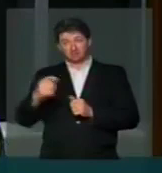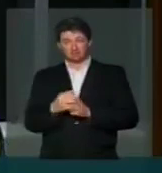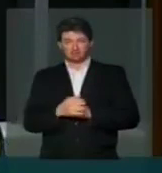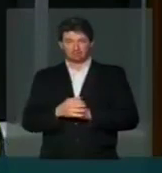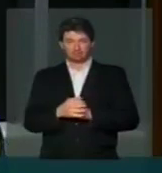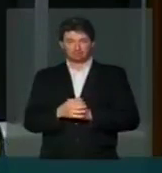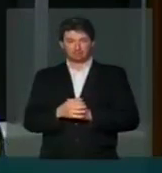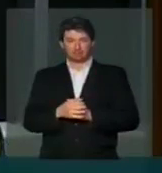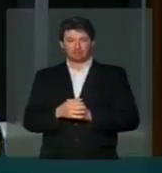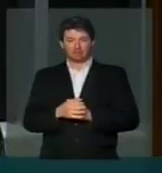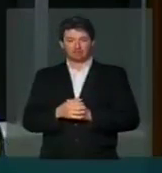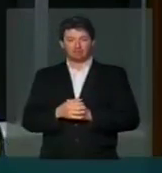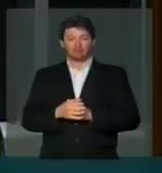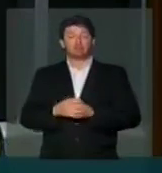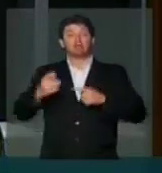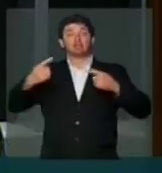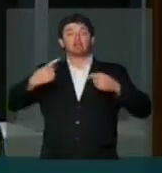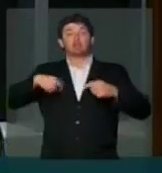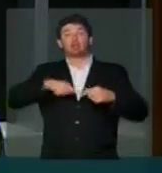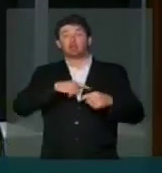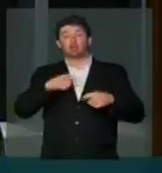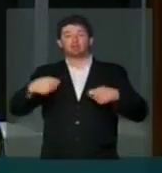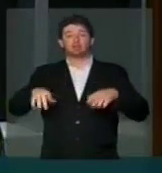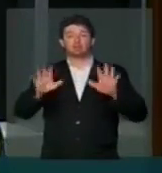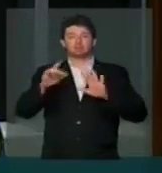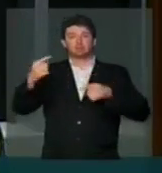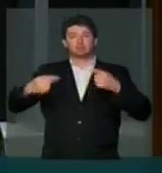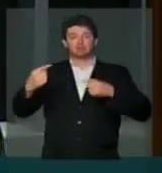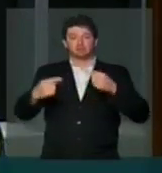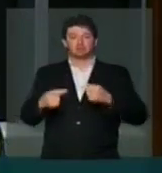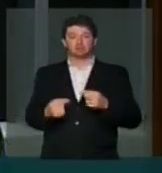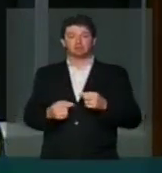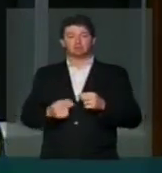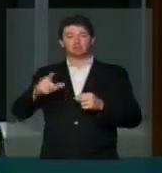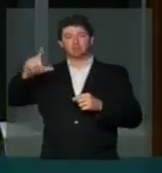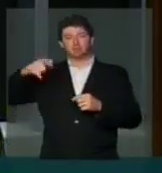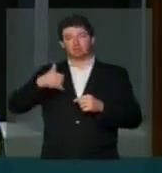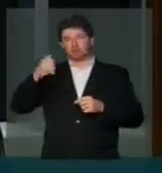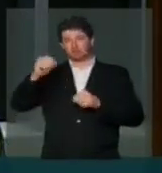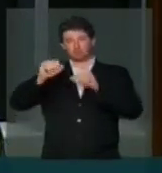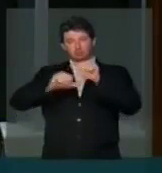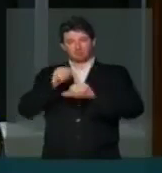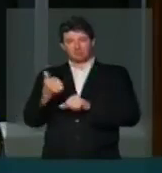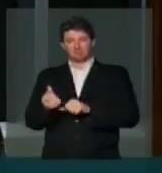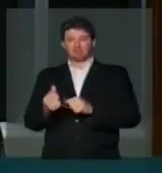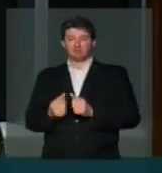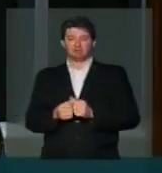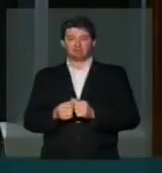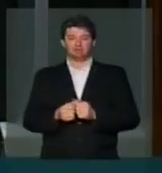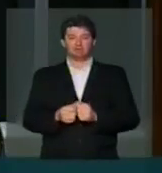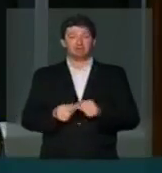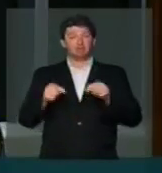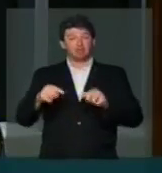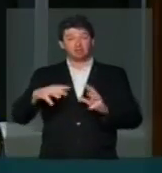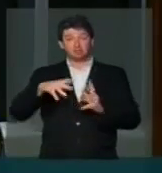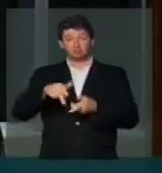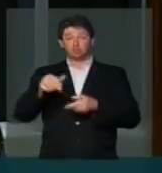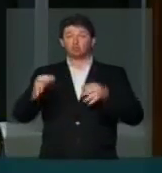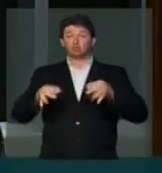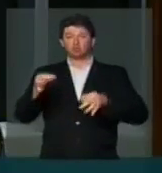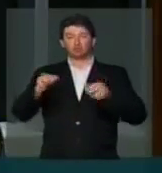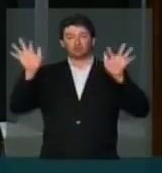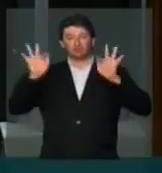que nós não precisamos discutir redução de maioridade penal. Este mundo justo,